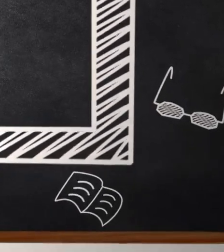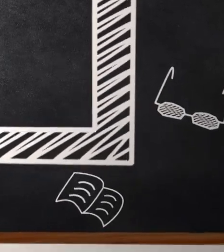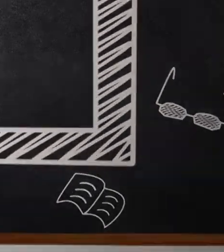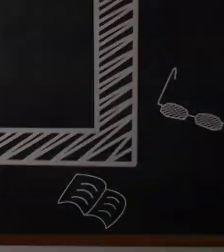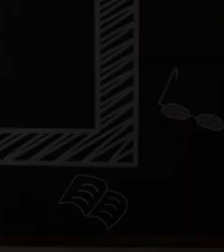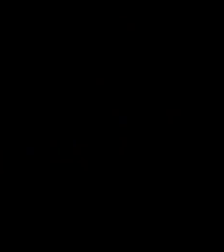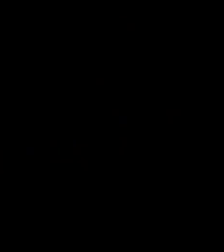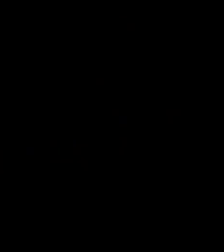Legenda